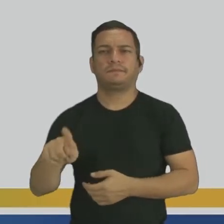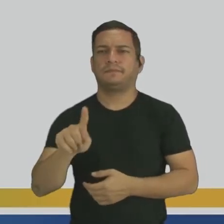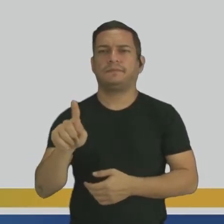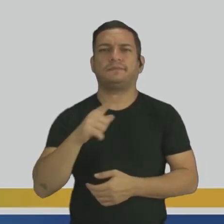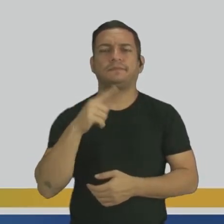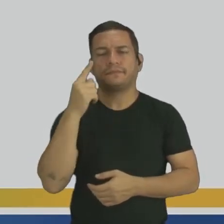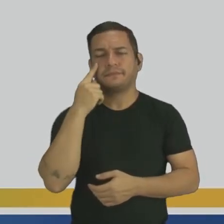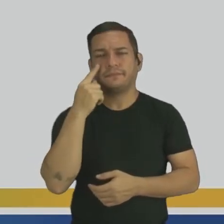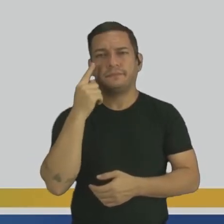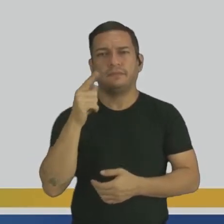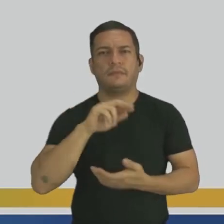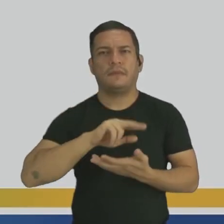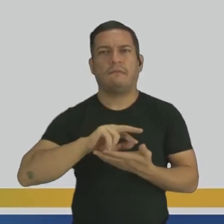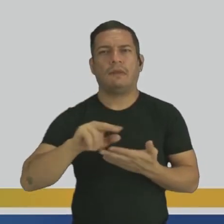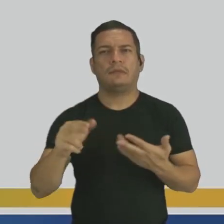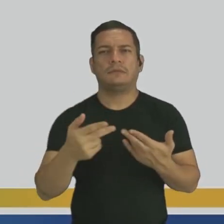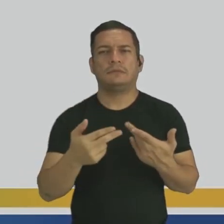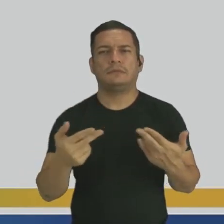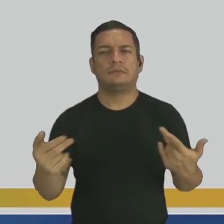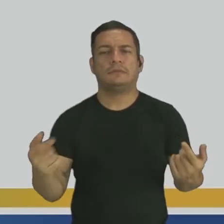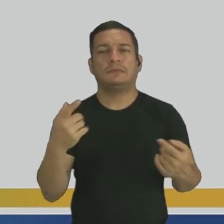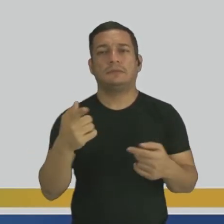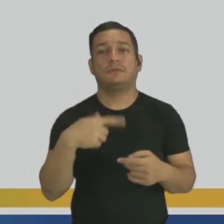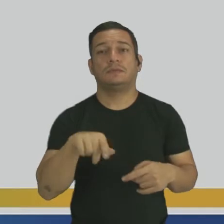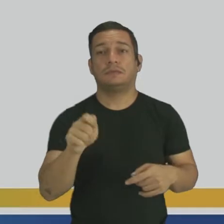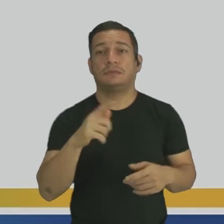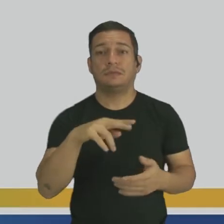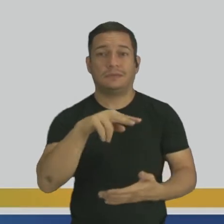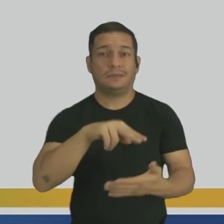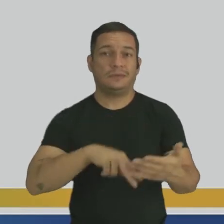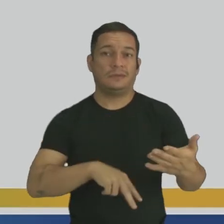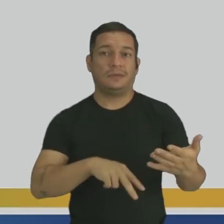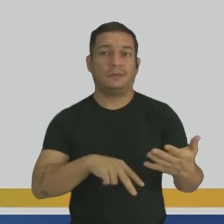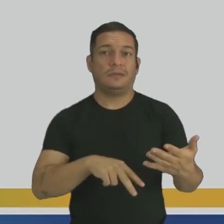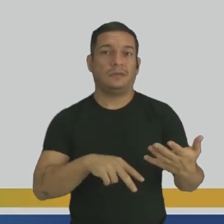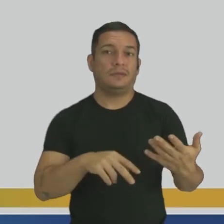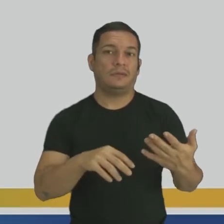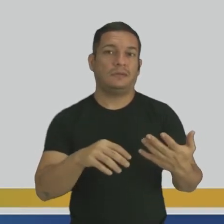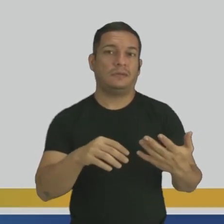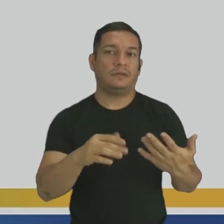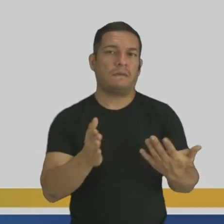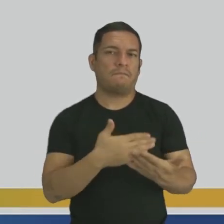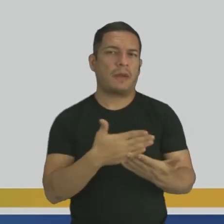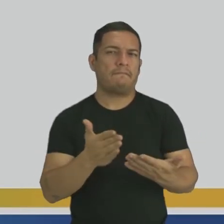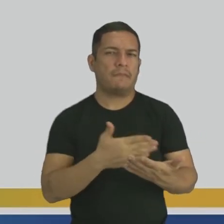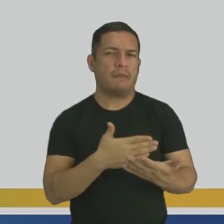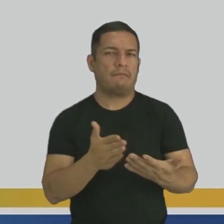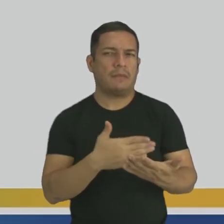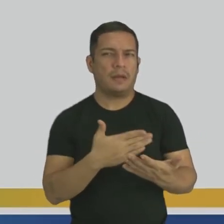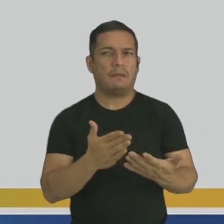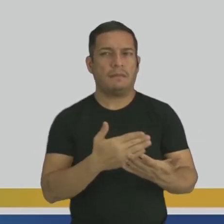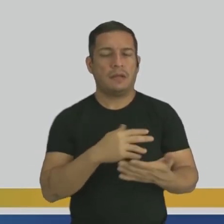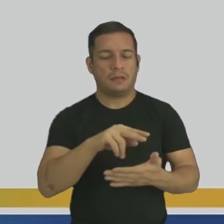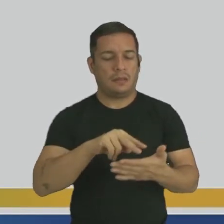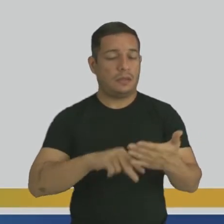você pegar várias coisas. Às vezes, você não precisa nem ler um monte de folhas. Às vezes, você lendo uma situação